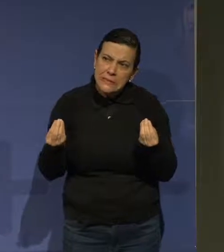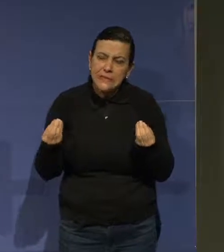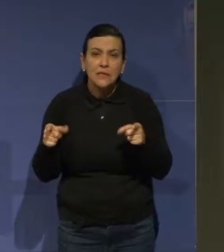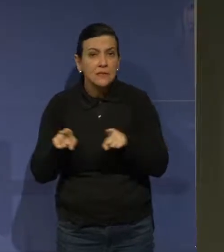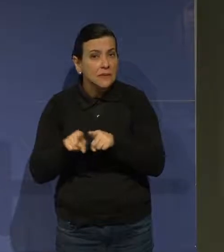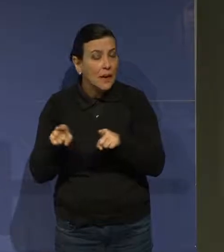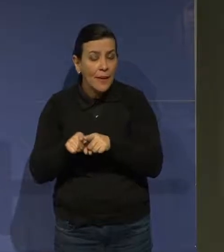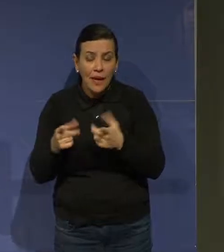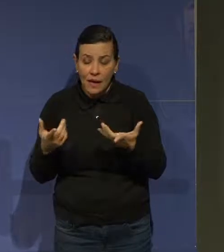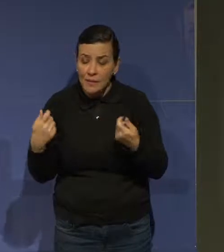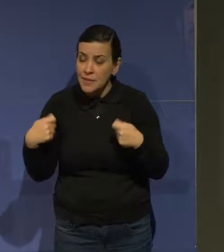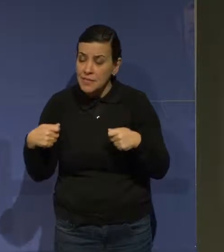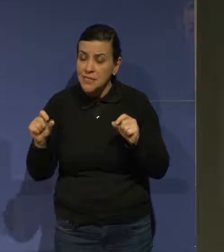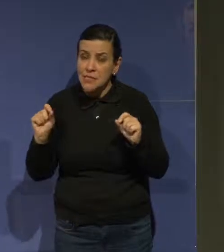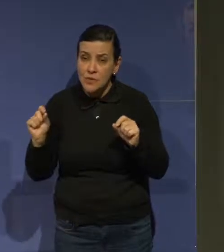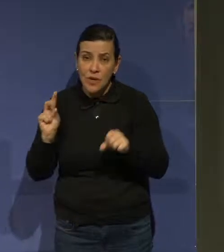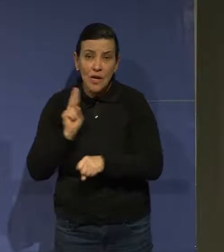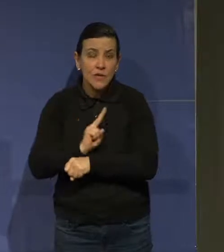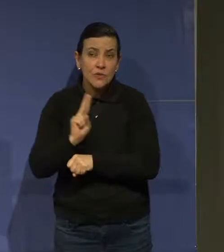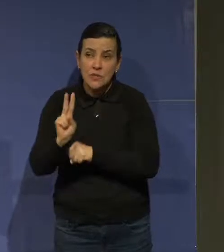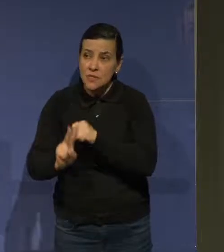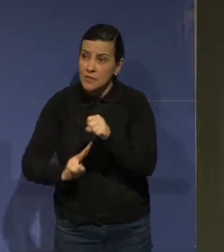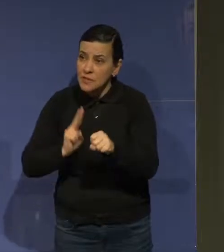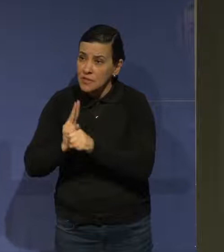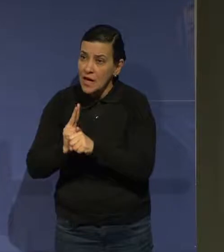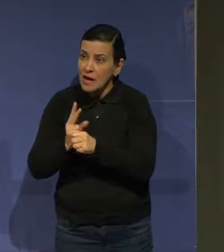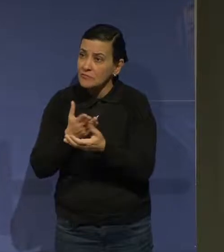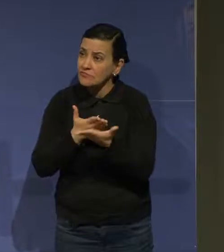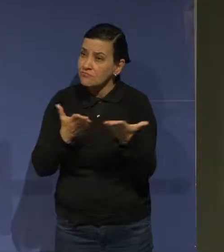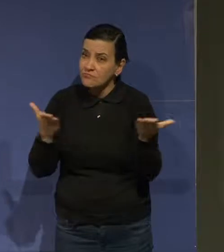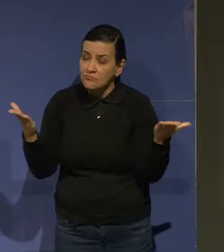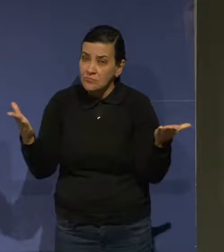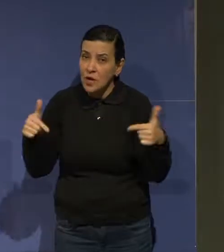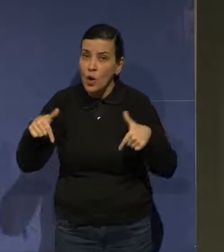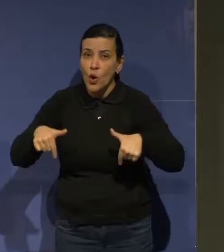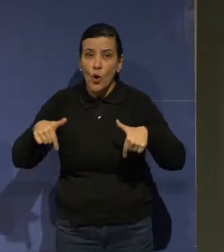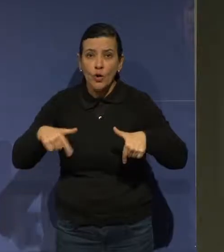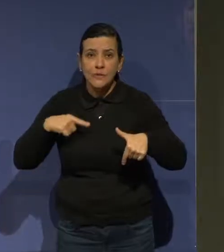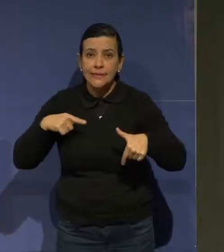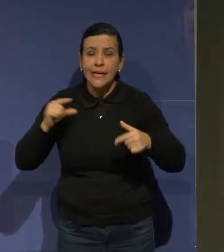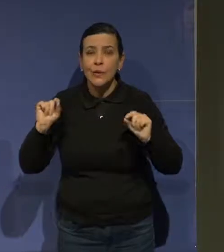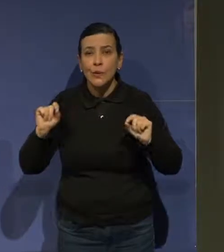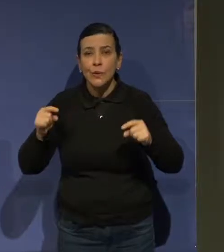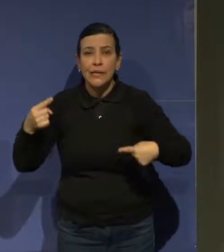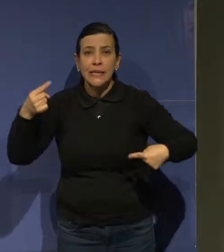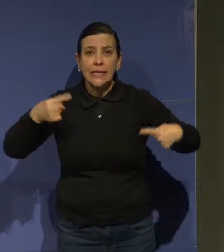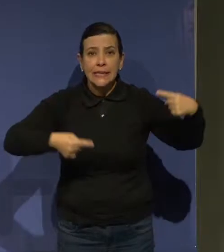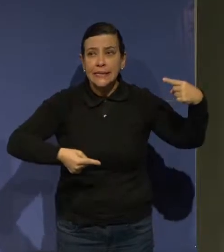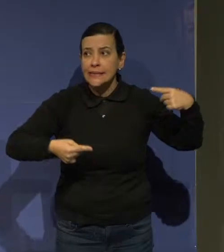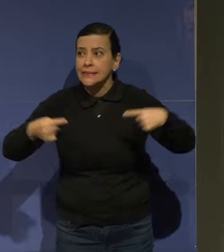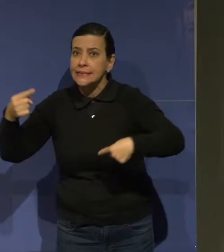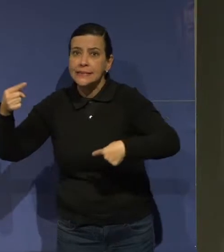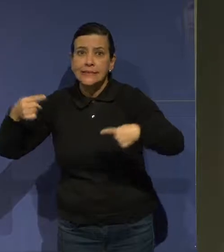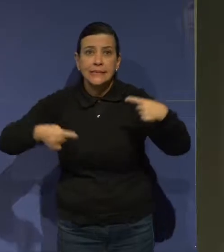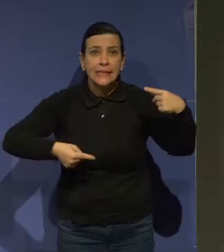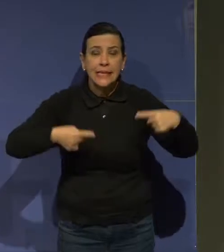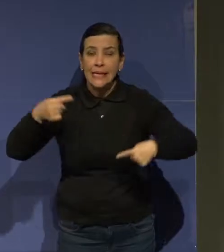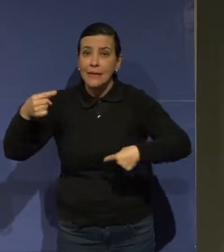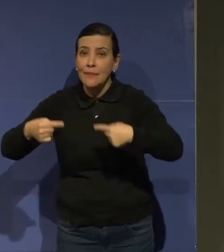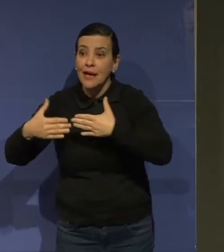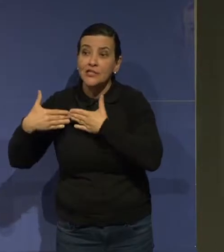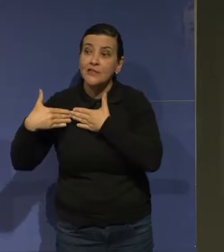sustentabilidade do sistema. Nós estamos no meio do debate da mudança das regras da